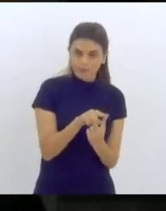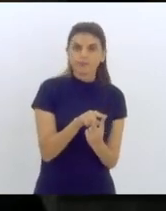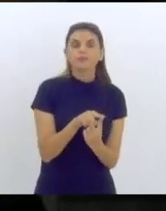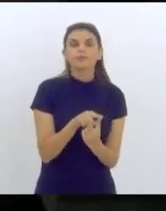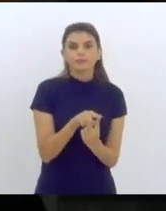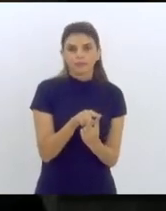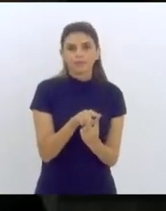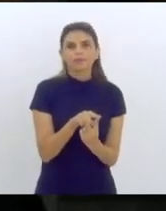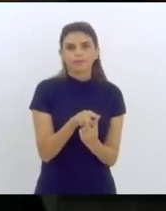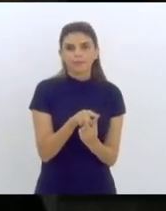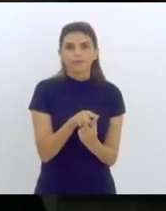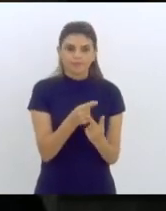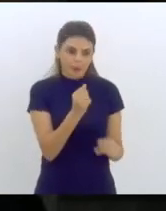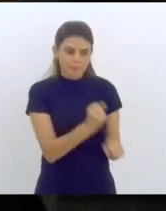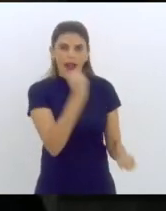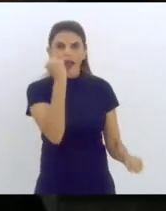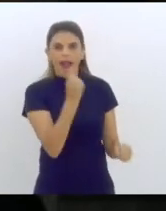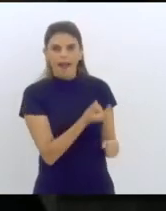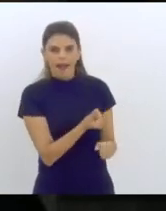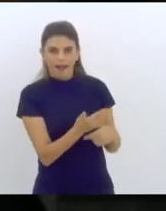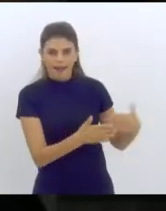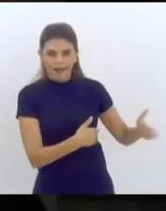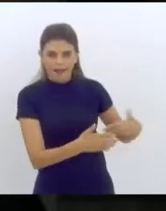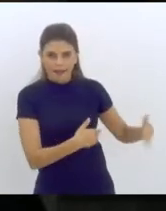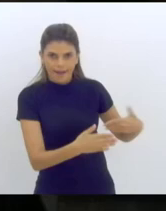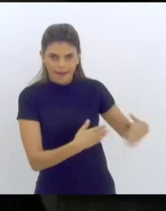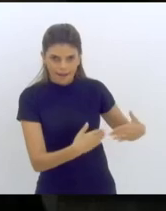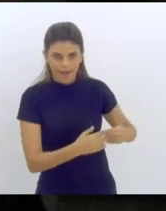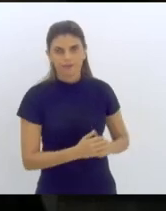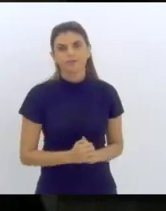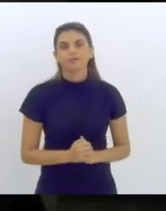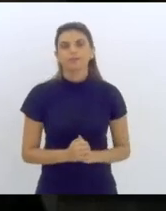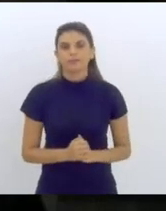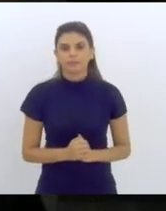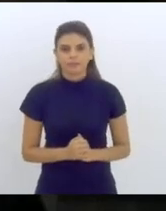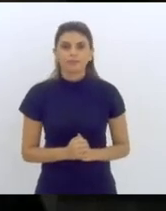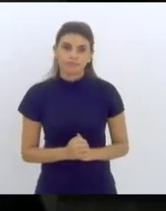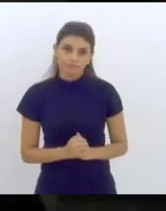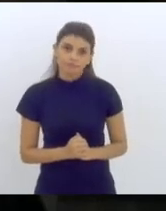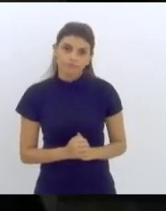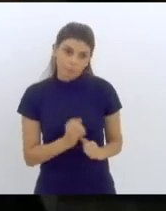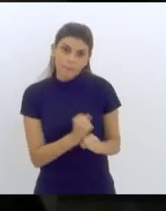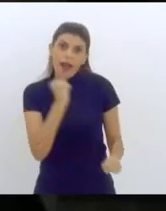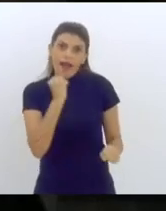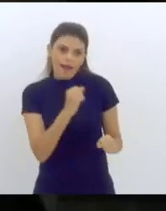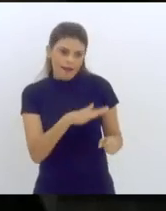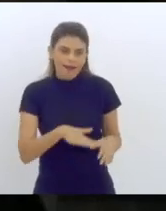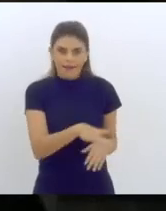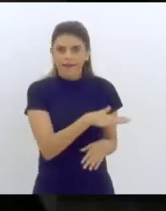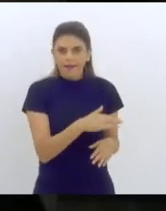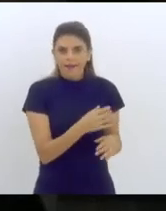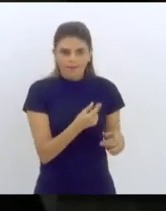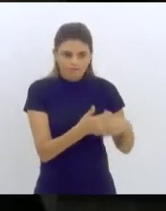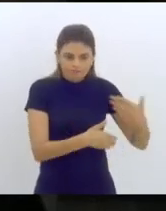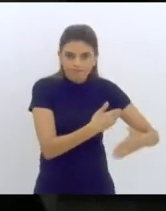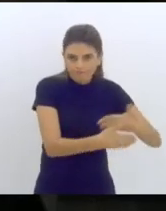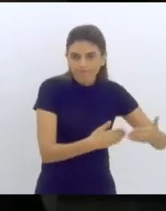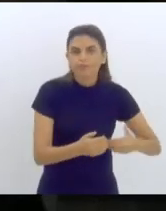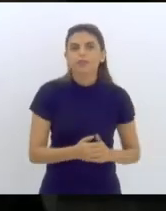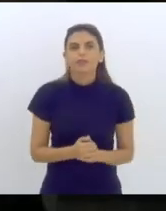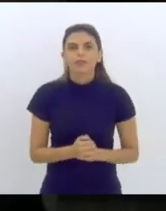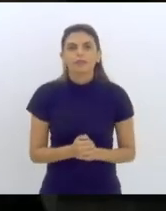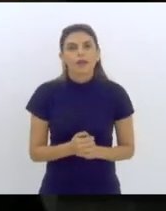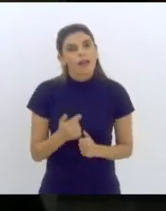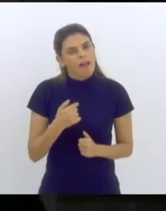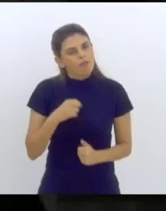da renda, a face do patrimônio. Gostaria eu